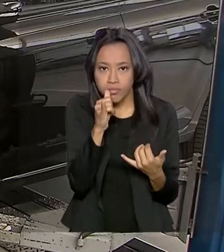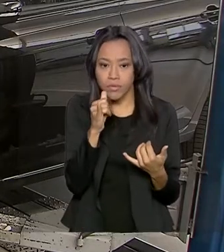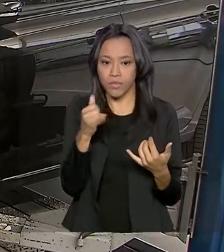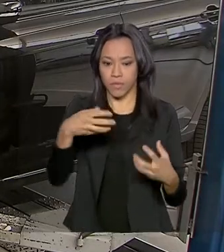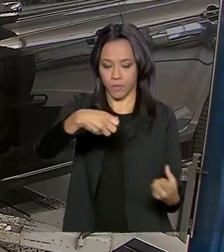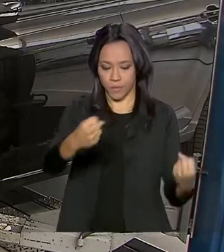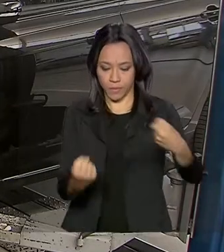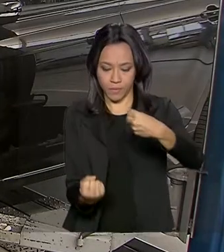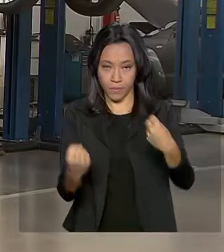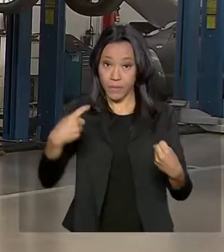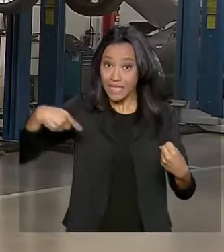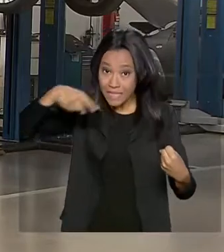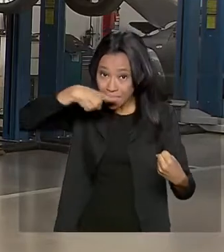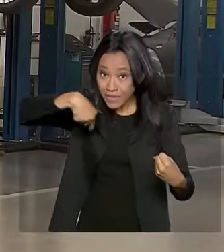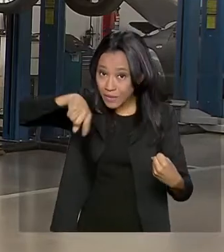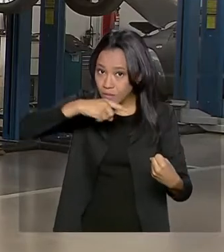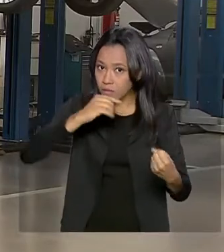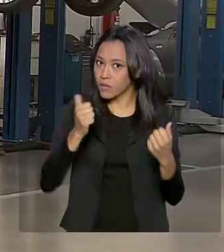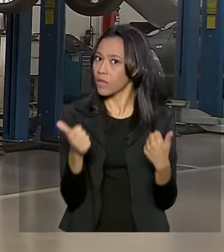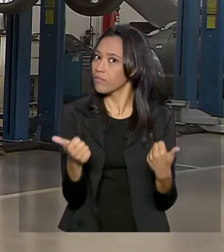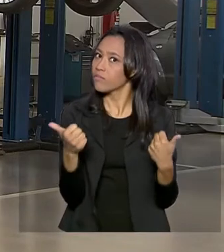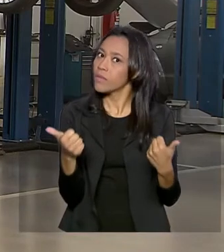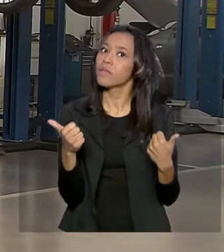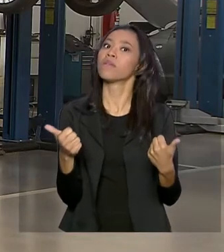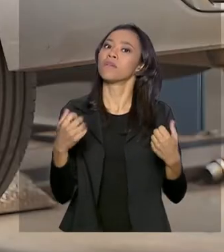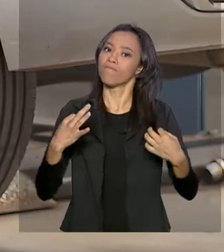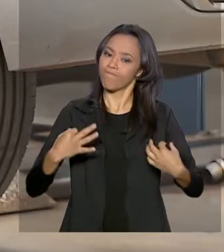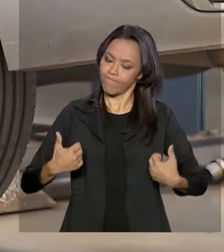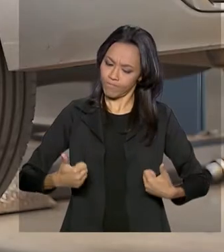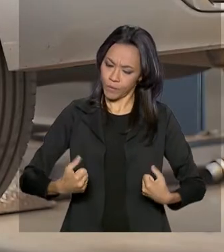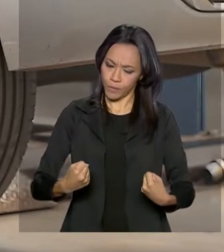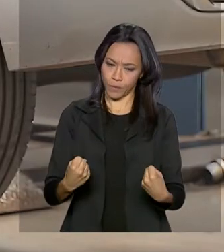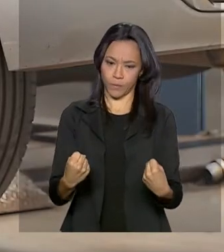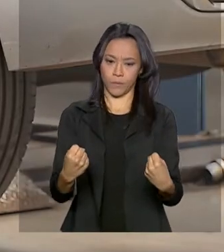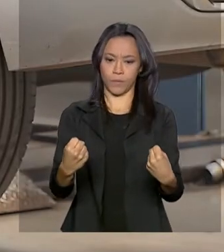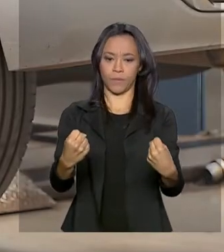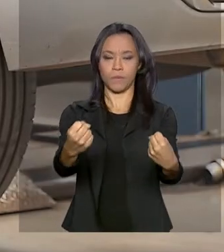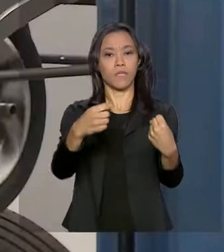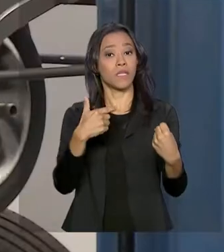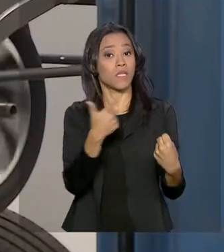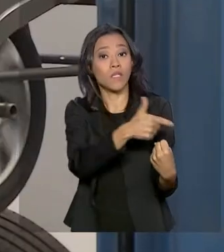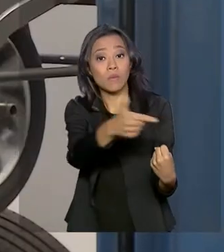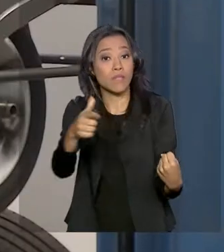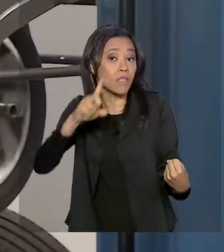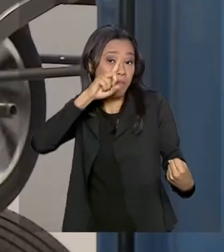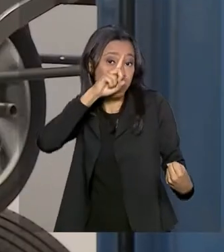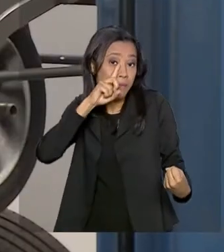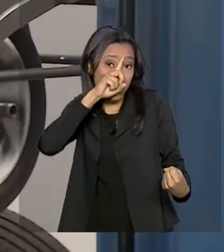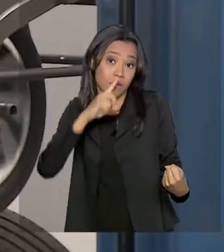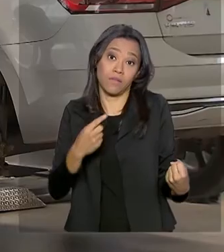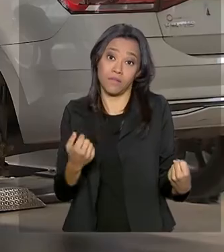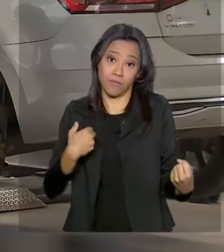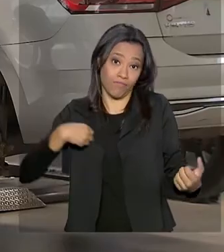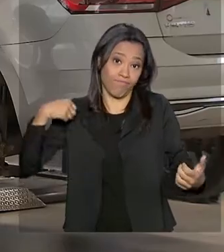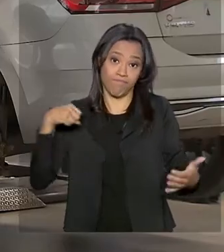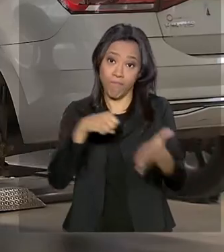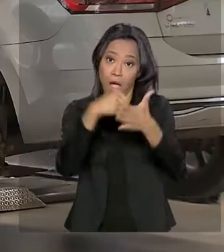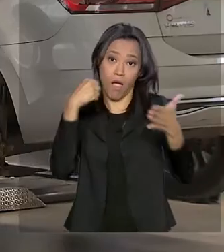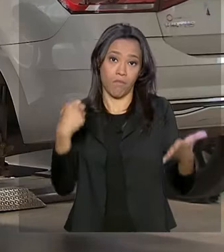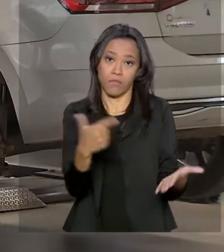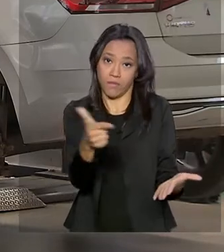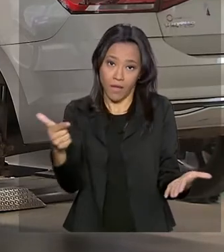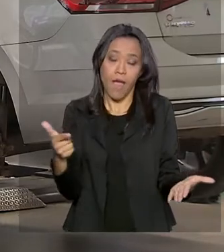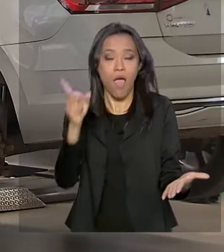Itens que precisam estar funcionando direitinho para que o motorista não corra nenhum risco de acidente. É para